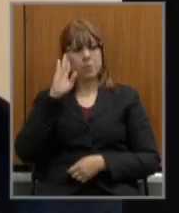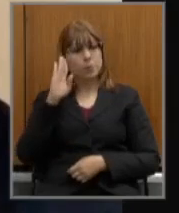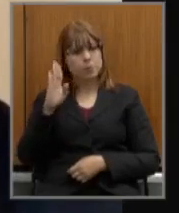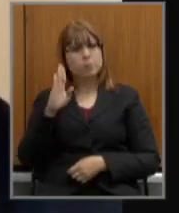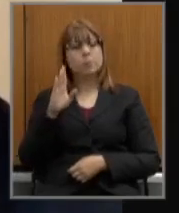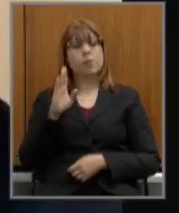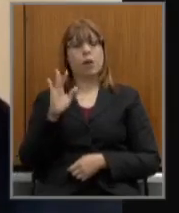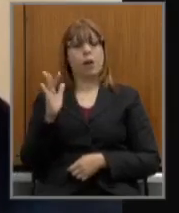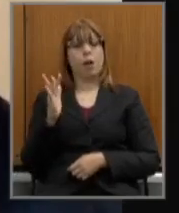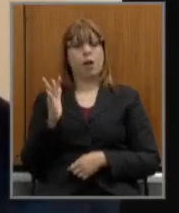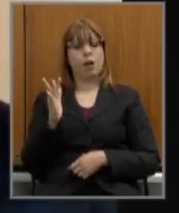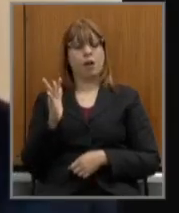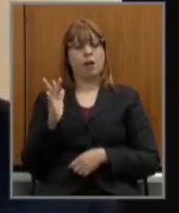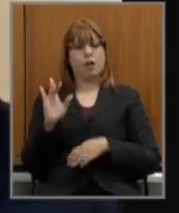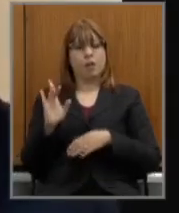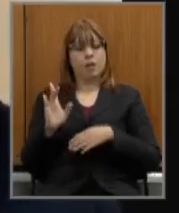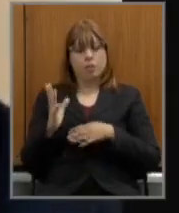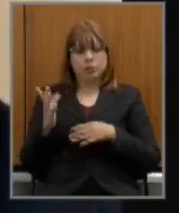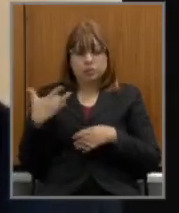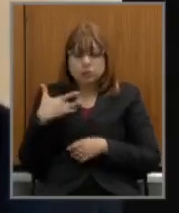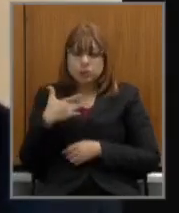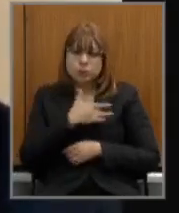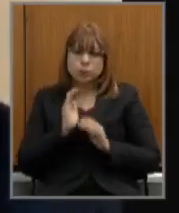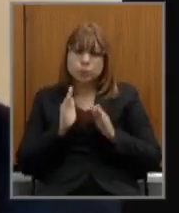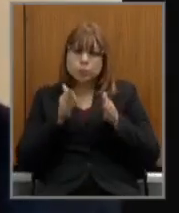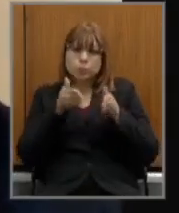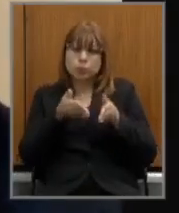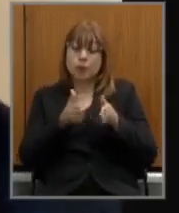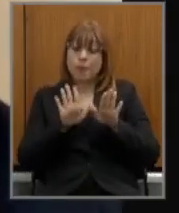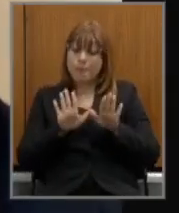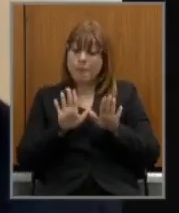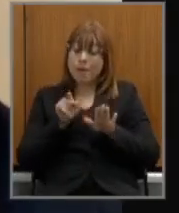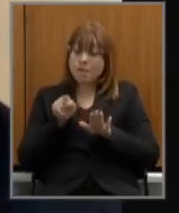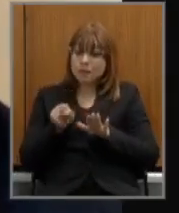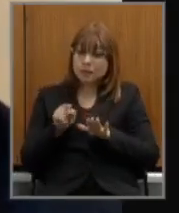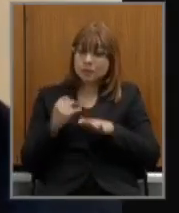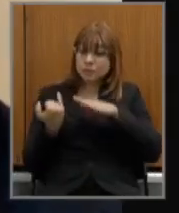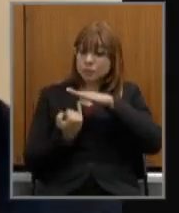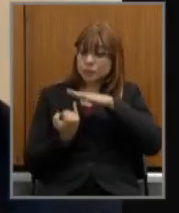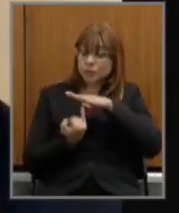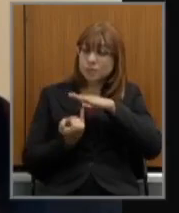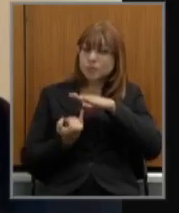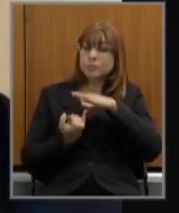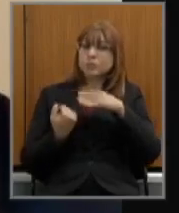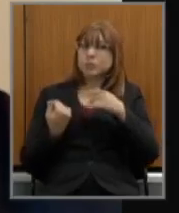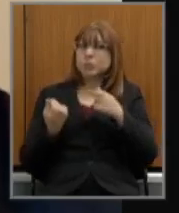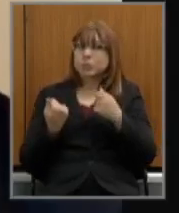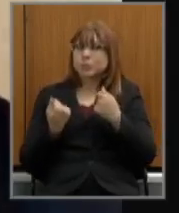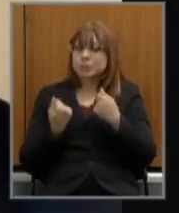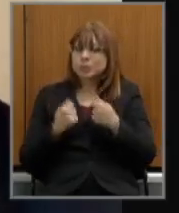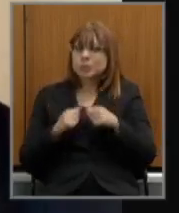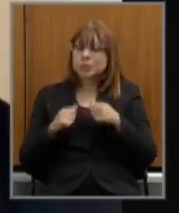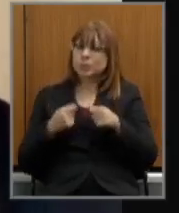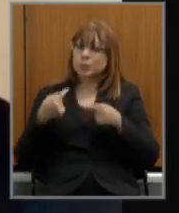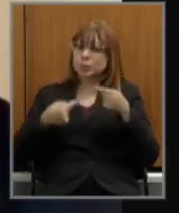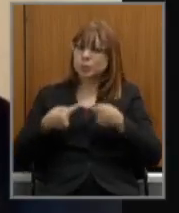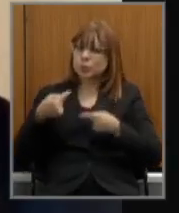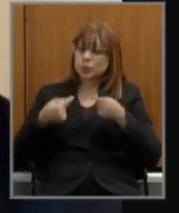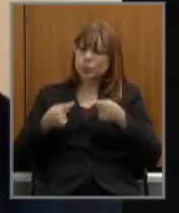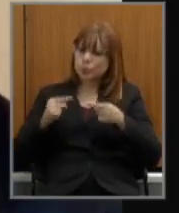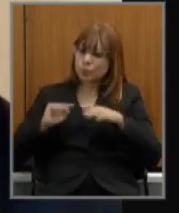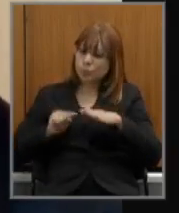atendimento de saúde mas de qualquer forma é uma instituição que precisa ter um capítulo a parte de uma discussão mais